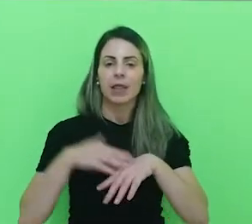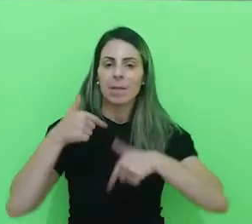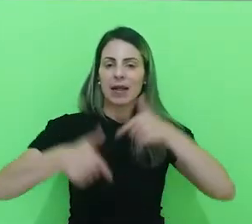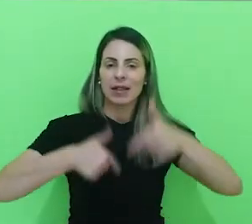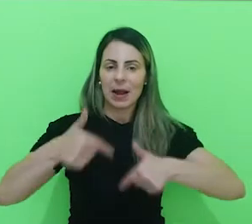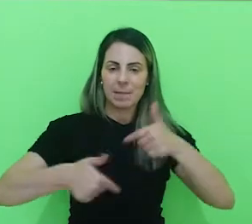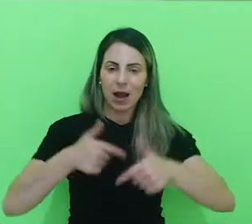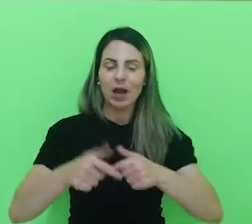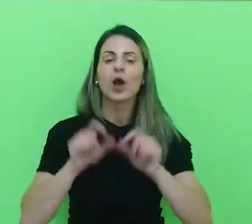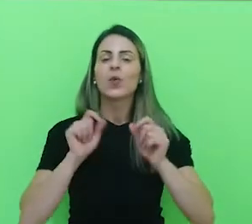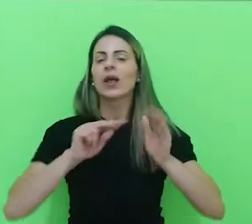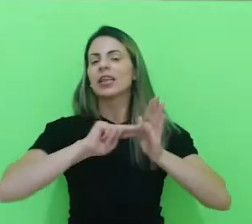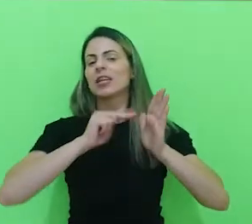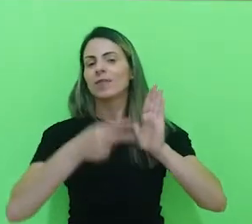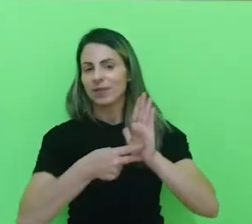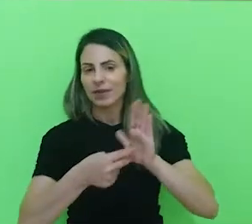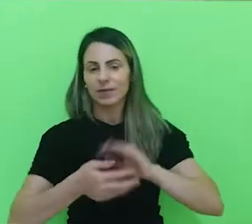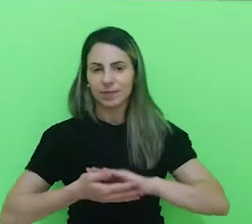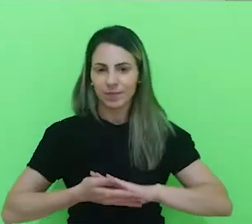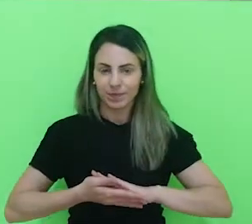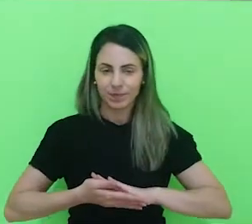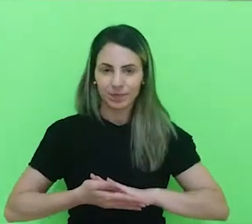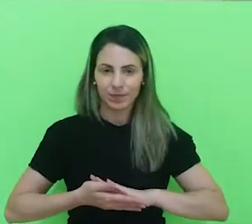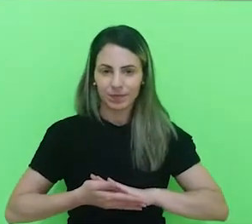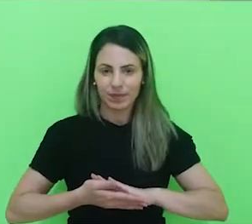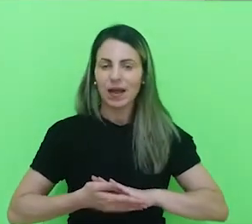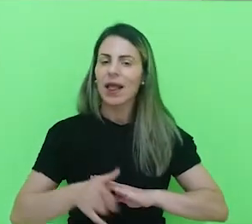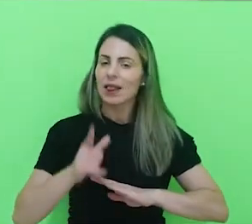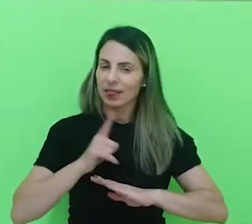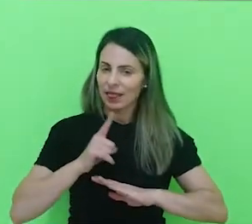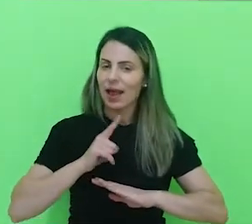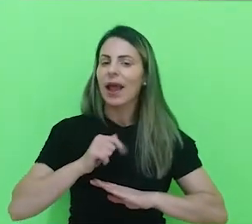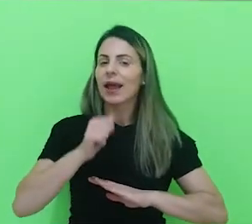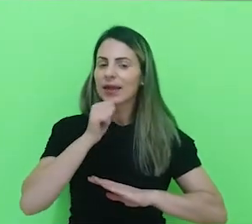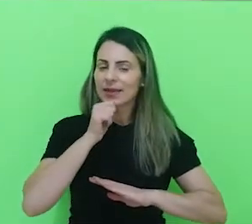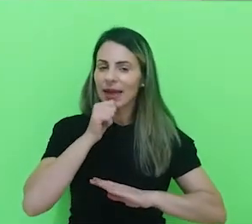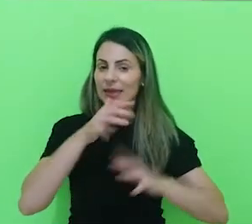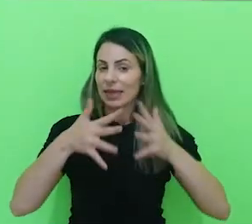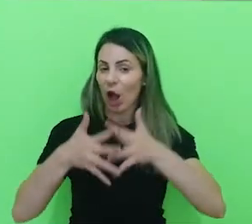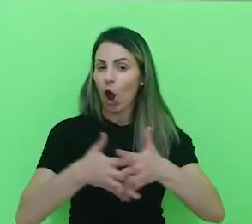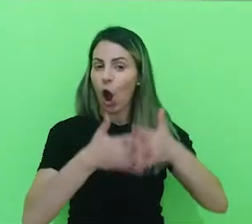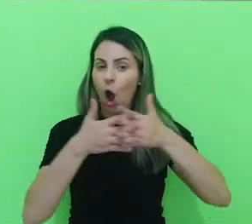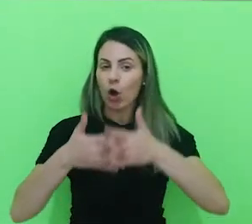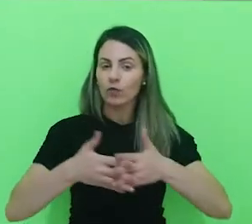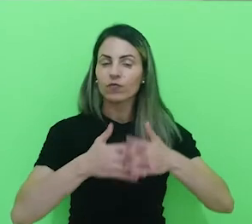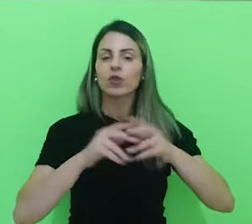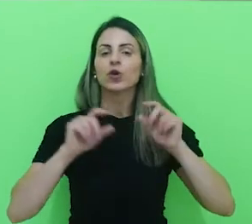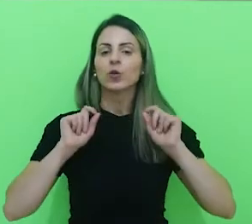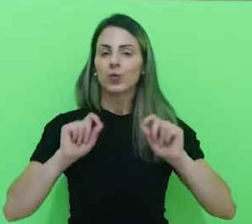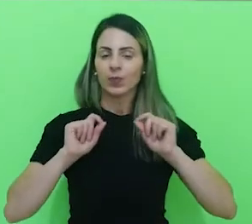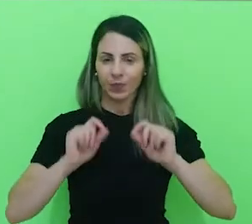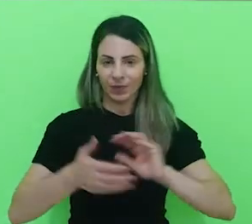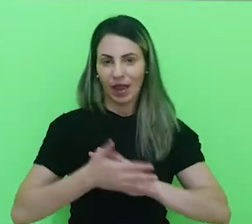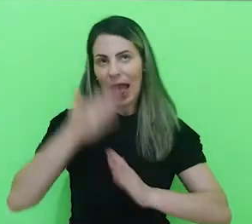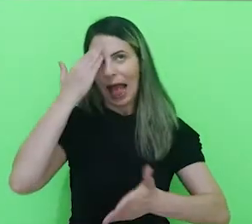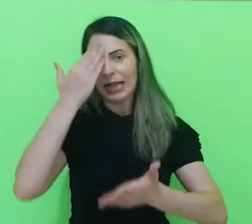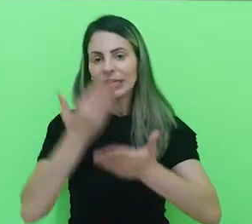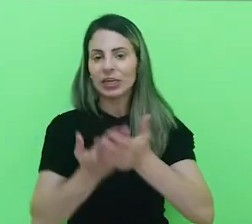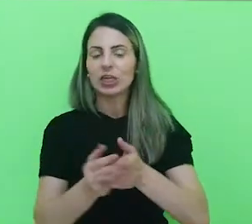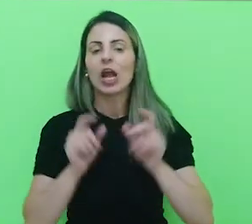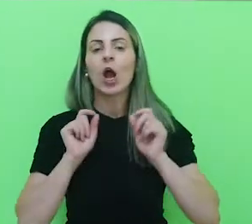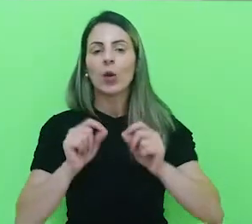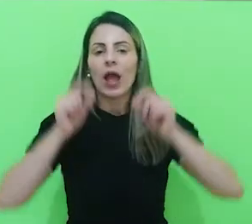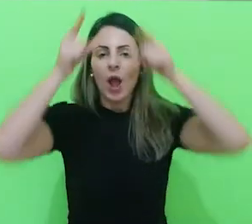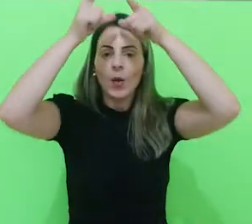atuação. O que significa isso? Ainda existe uma certa confusão em achar ou acreditar que